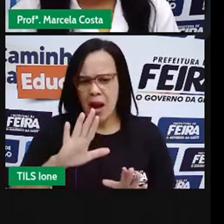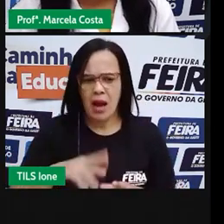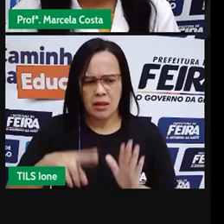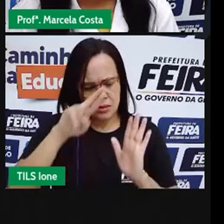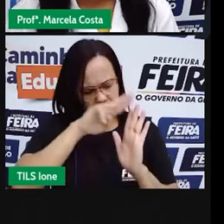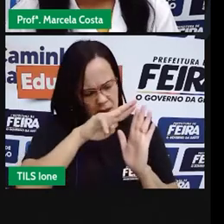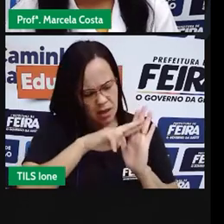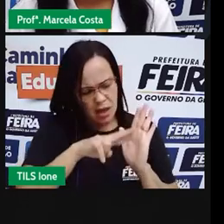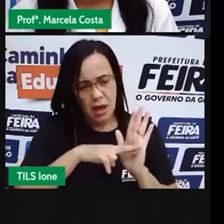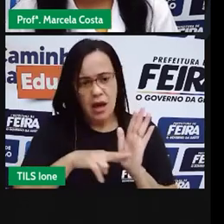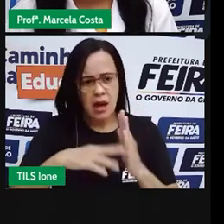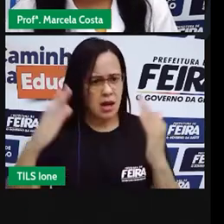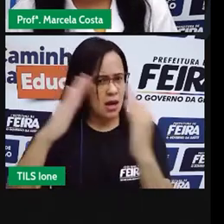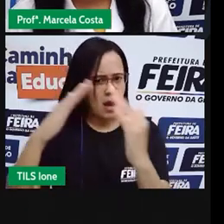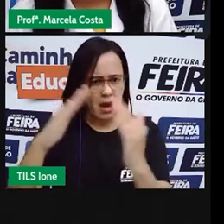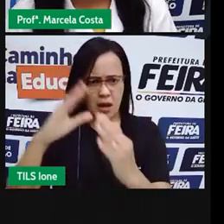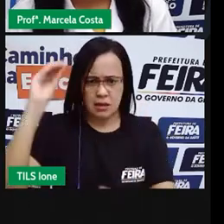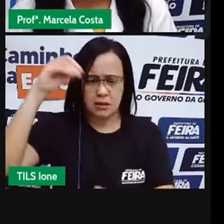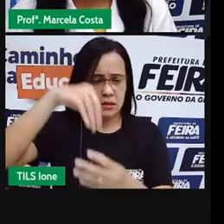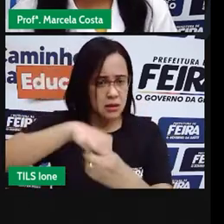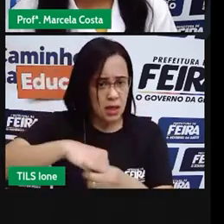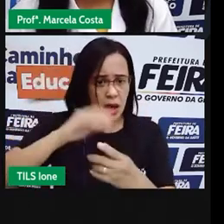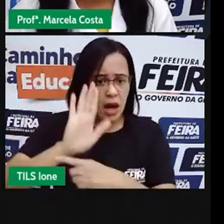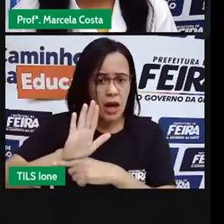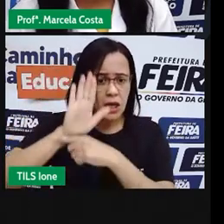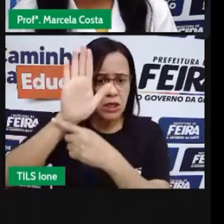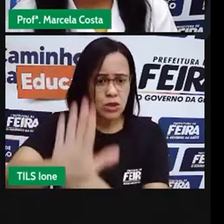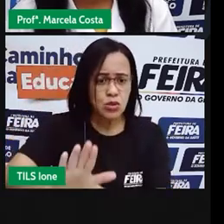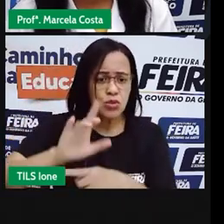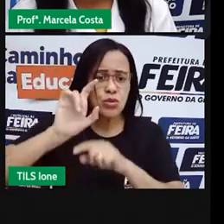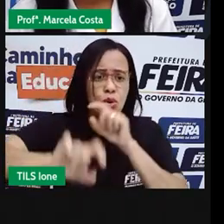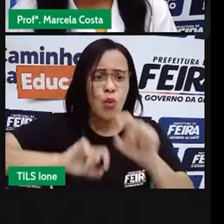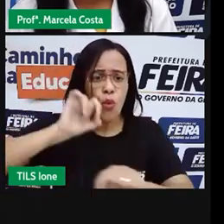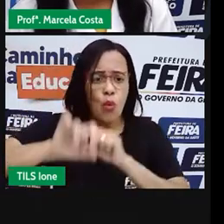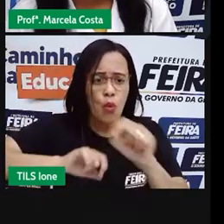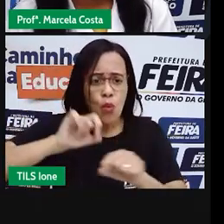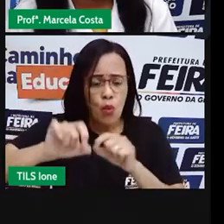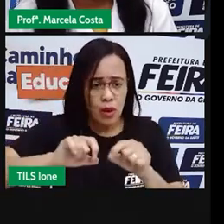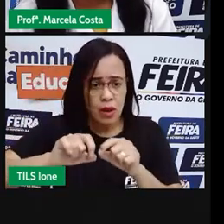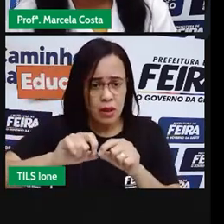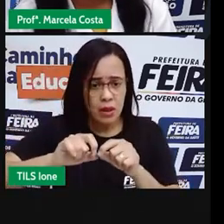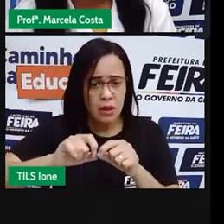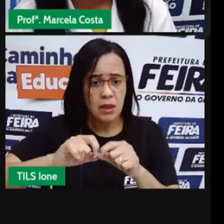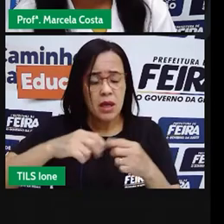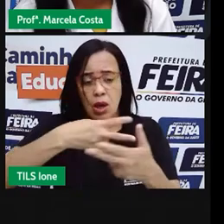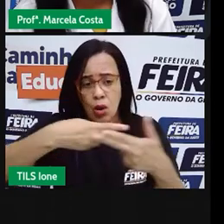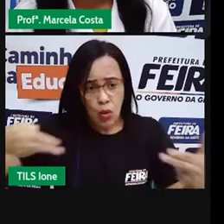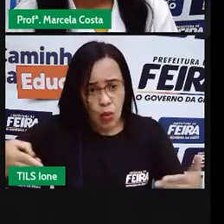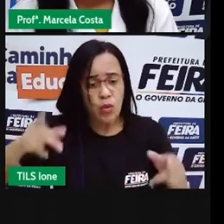ajudam além de melhorar a saúde de vida, elas também ajudam a deixar a casa alimentada.